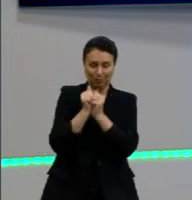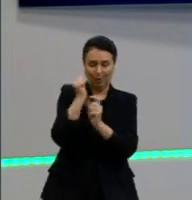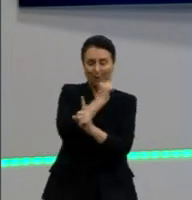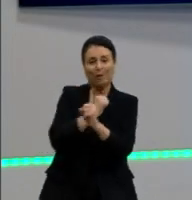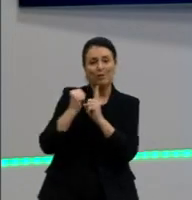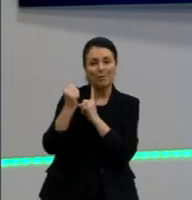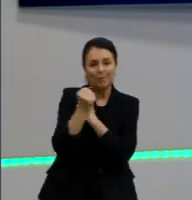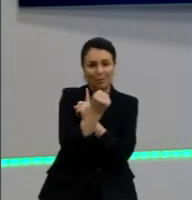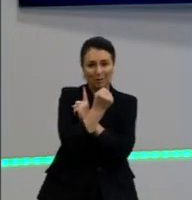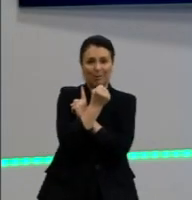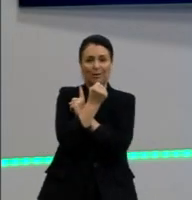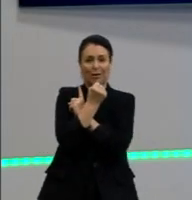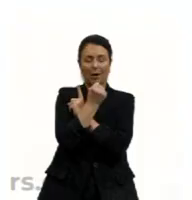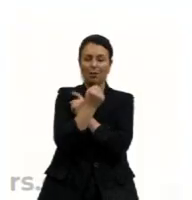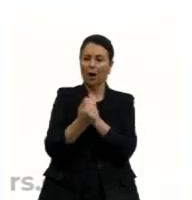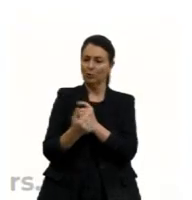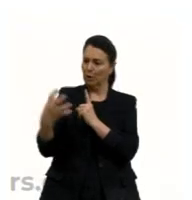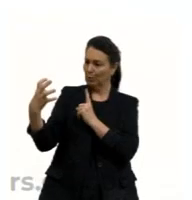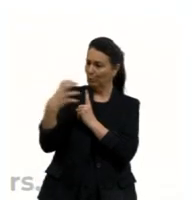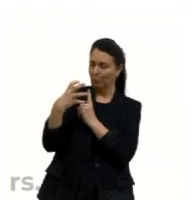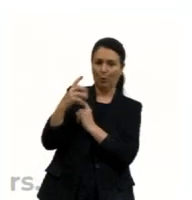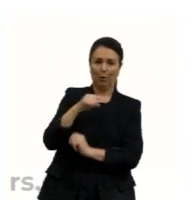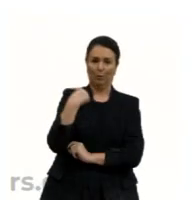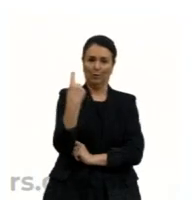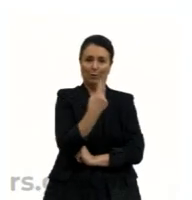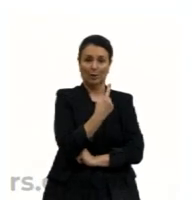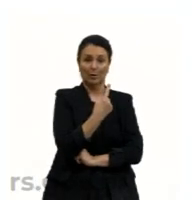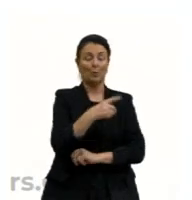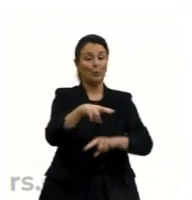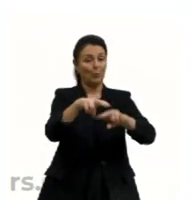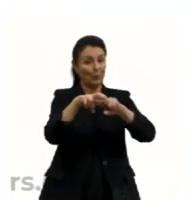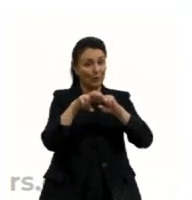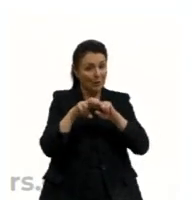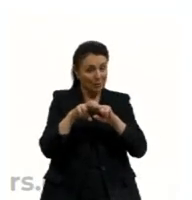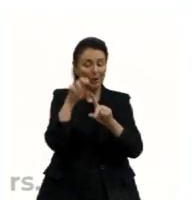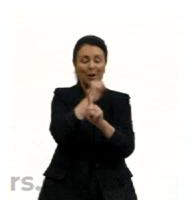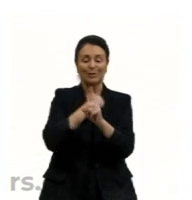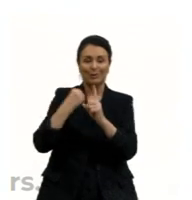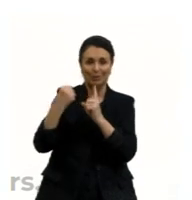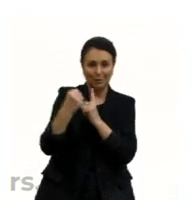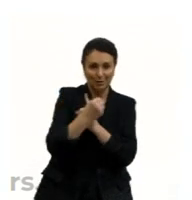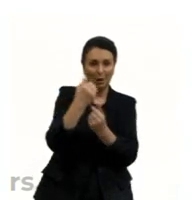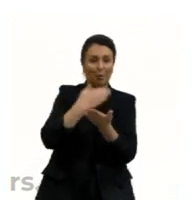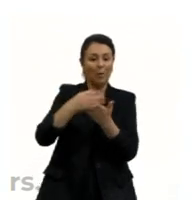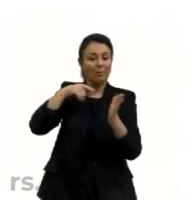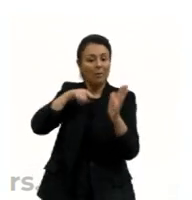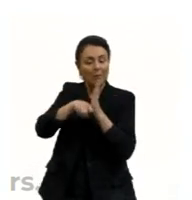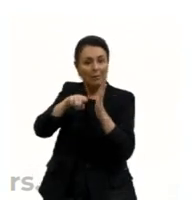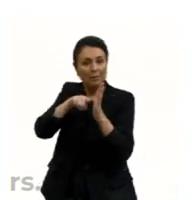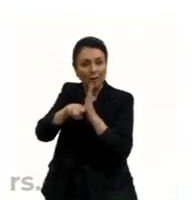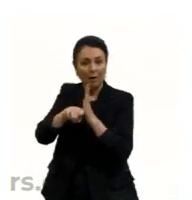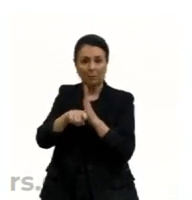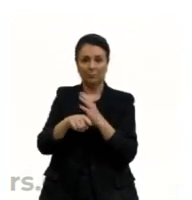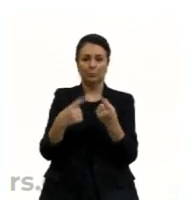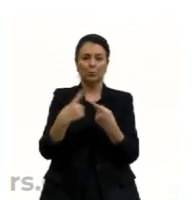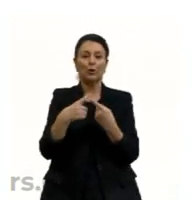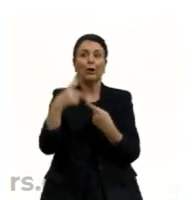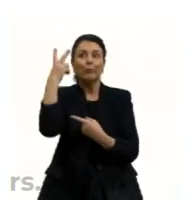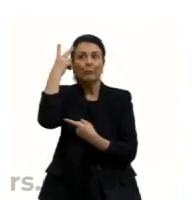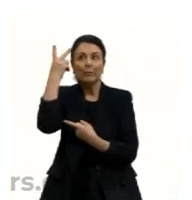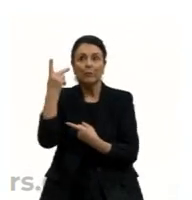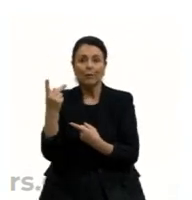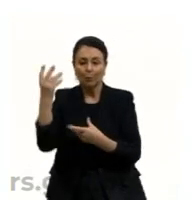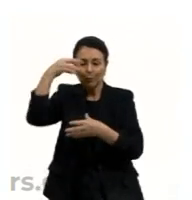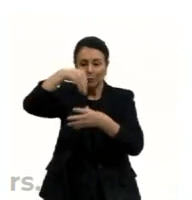nos colocando. Então, a sociologia começa a questionar a problematizar a naturalização do social.